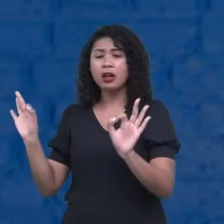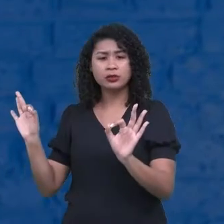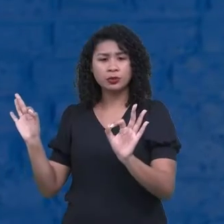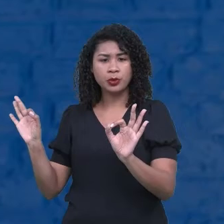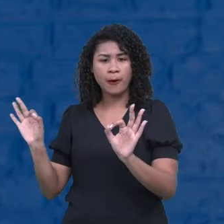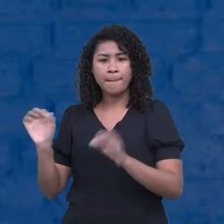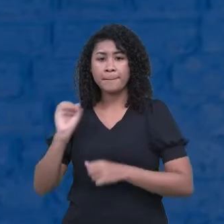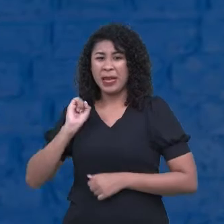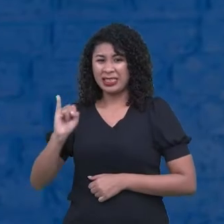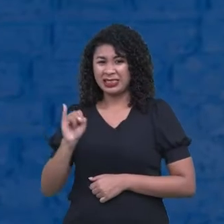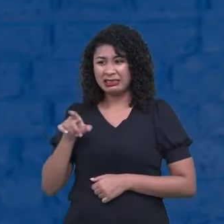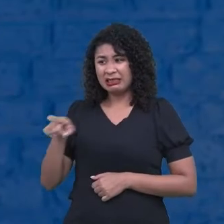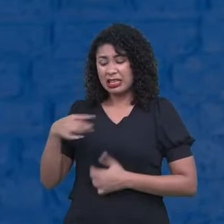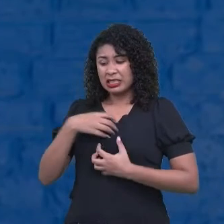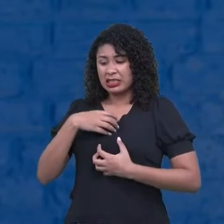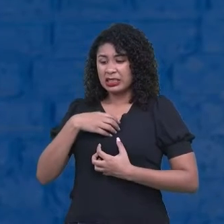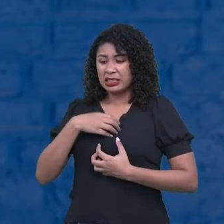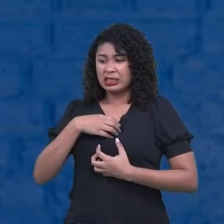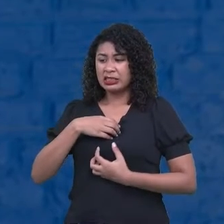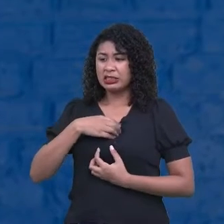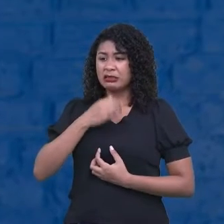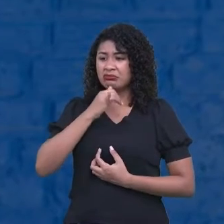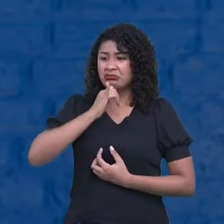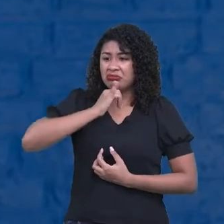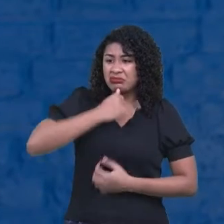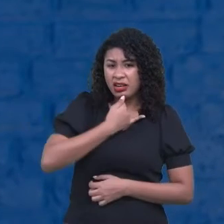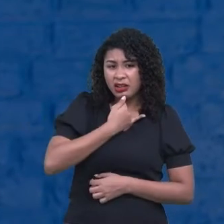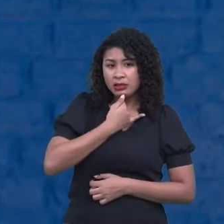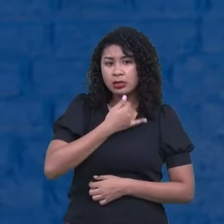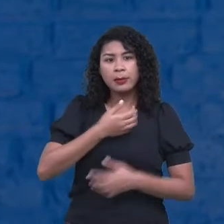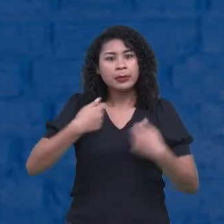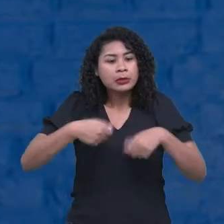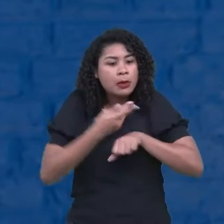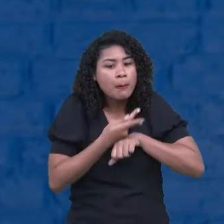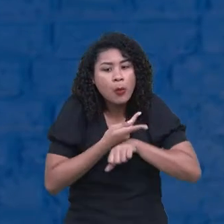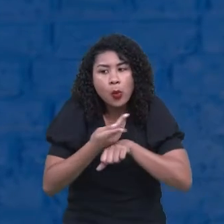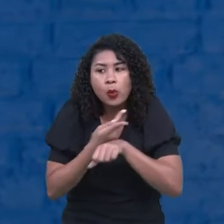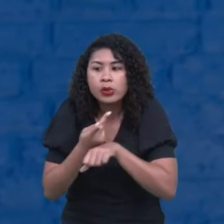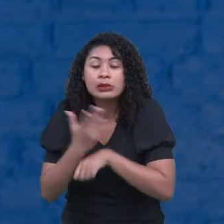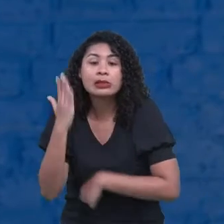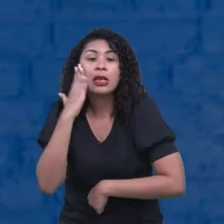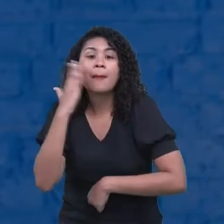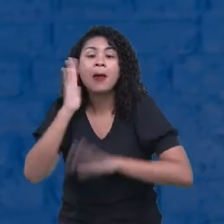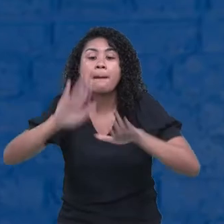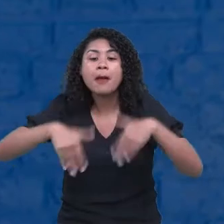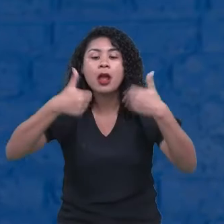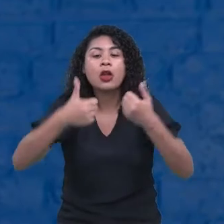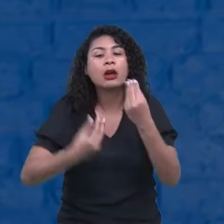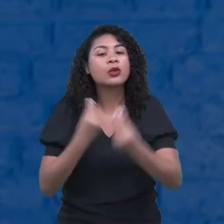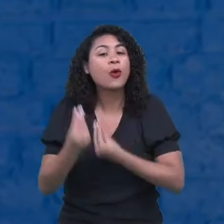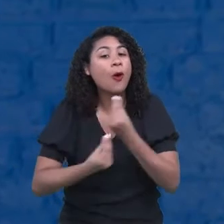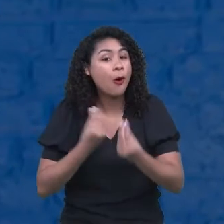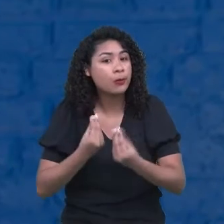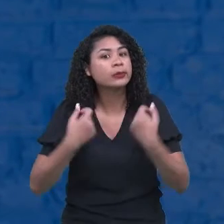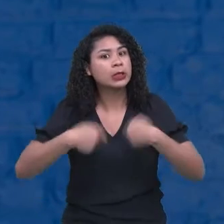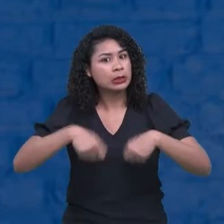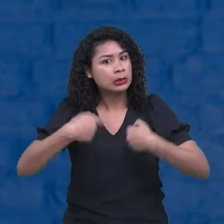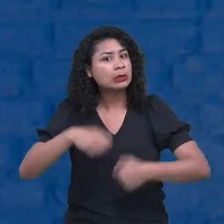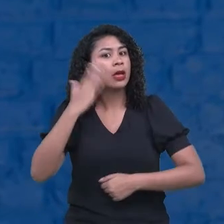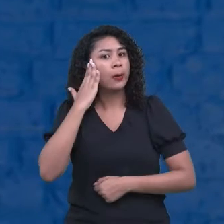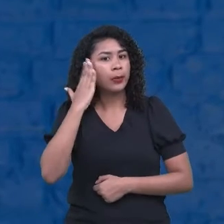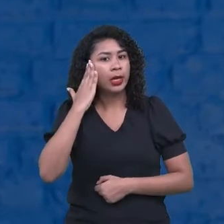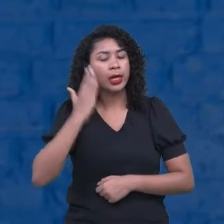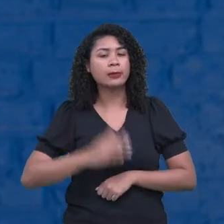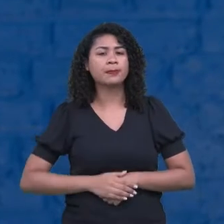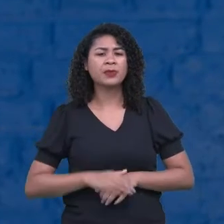se é algo que não está tornando feliz, vamos procurar, ver o que pode melhorar, certo? Mas, ter tudo isso,